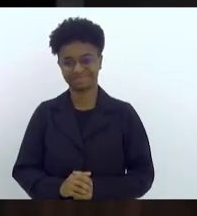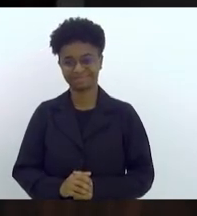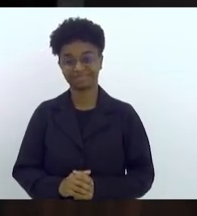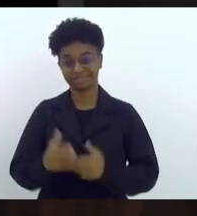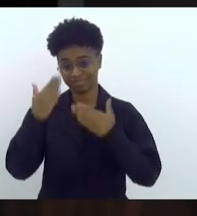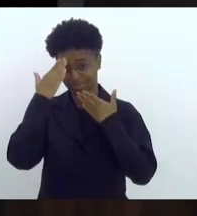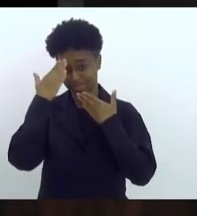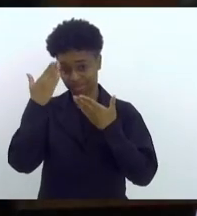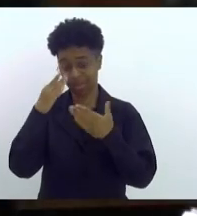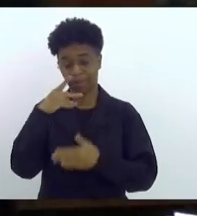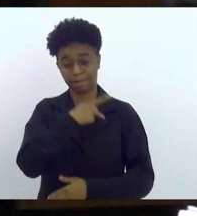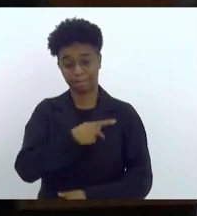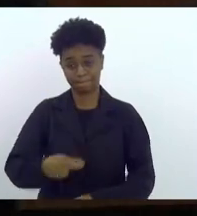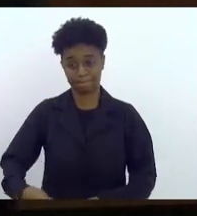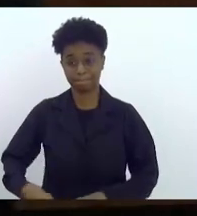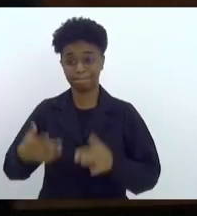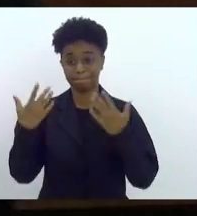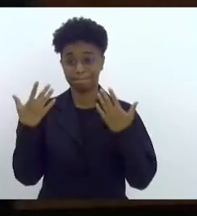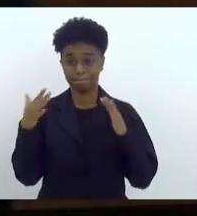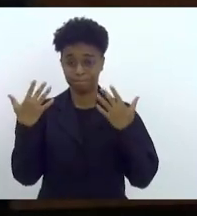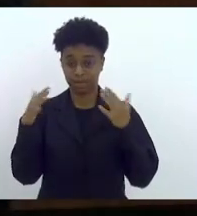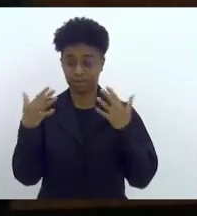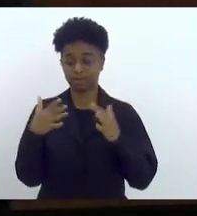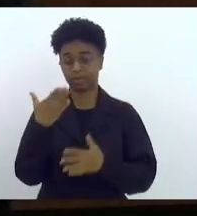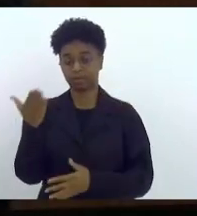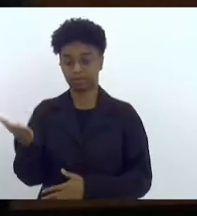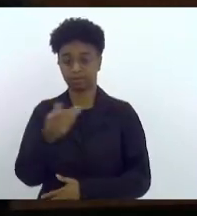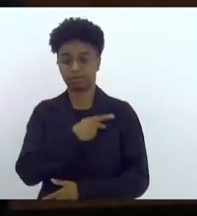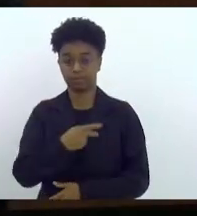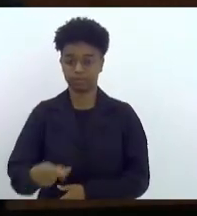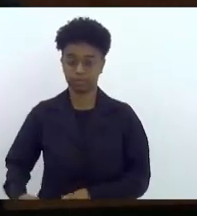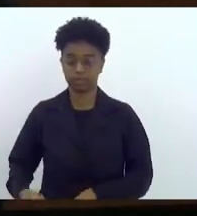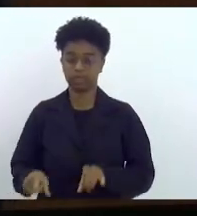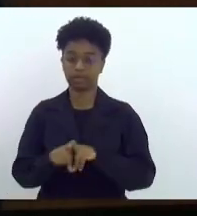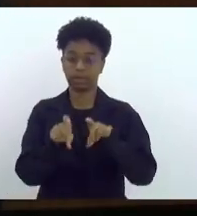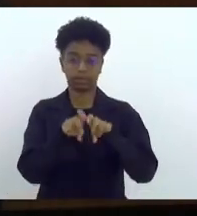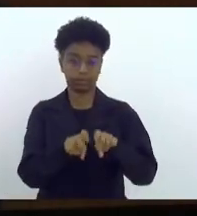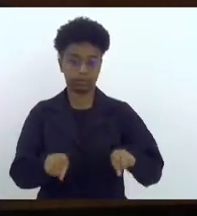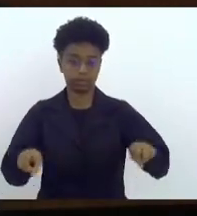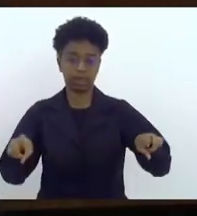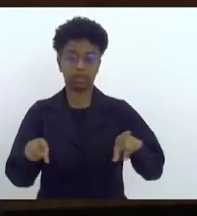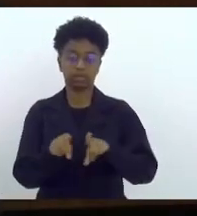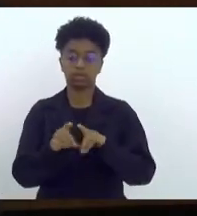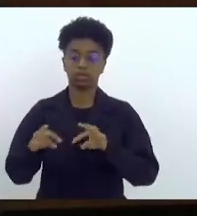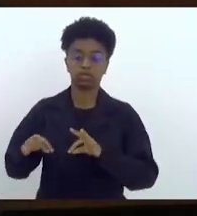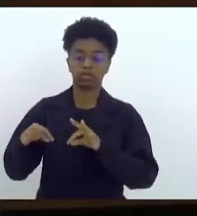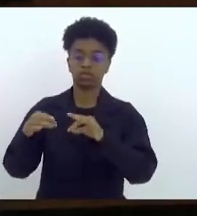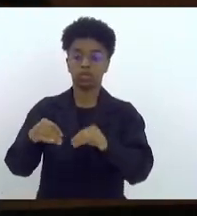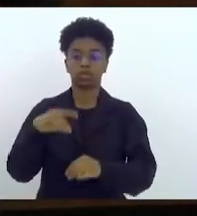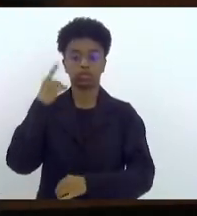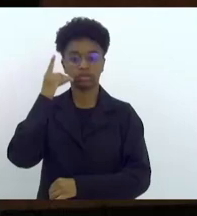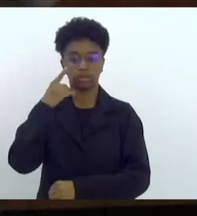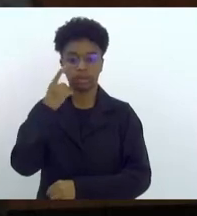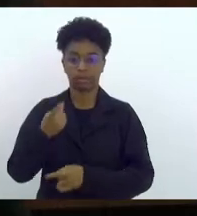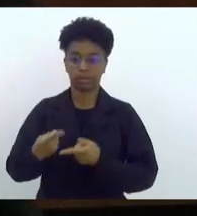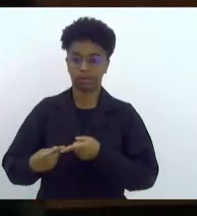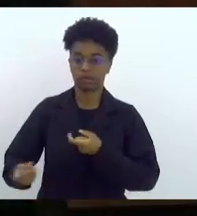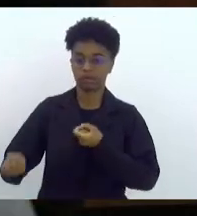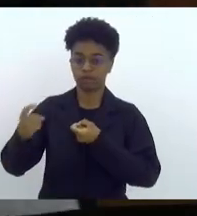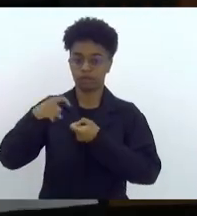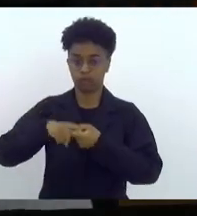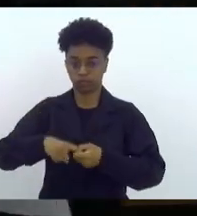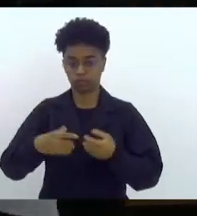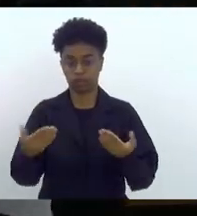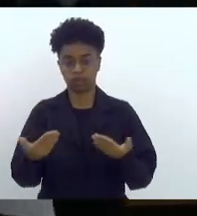Obrigado, presidente. Parabéns ao presidente, à mesa diretora, a todos os deputados pelo regresso, a volta